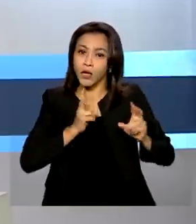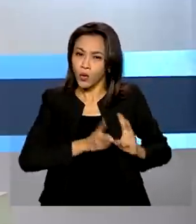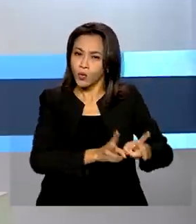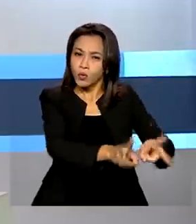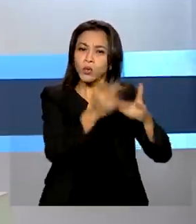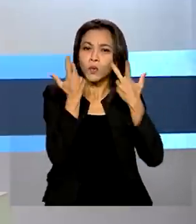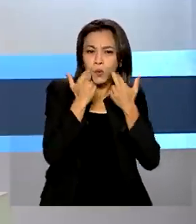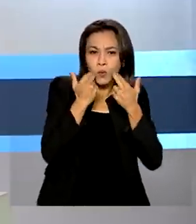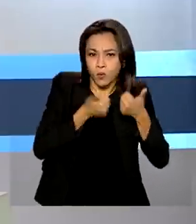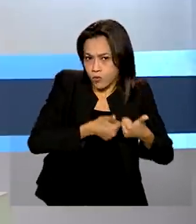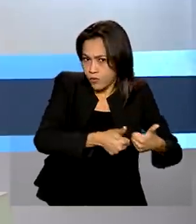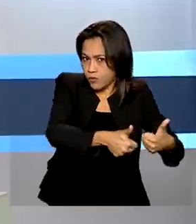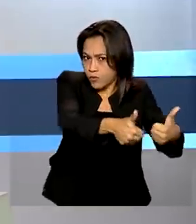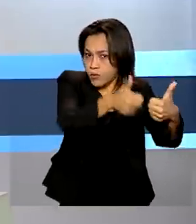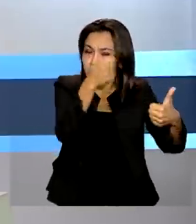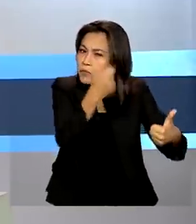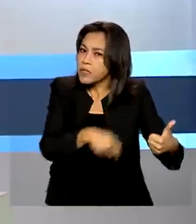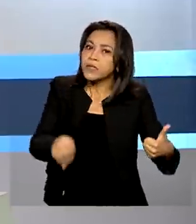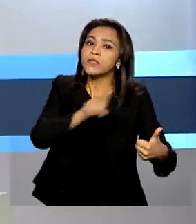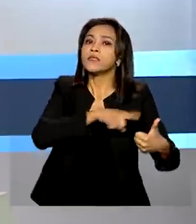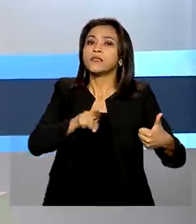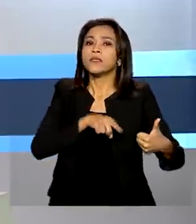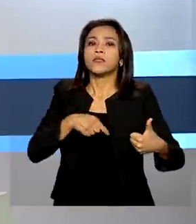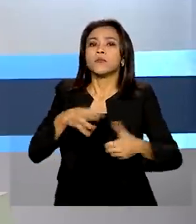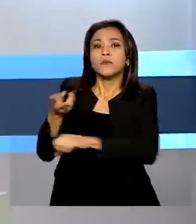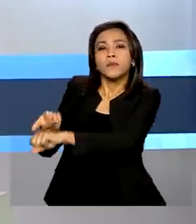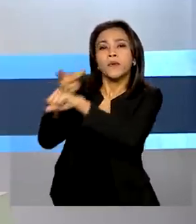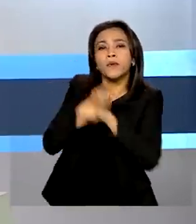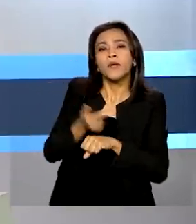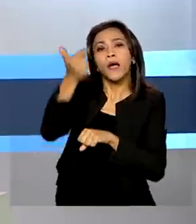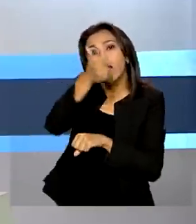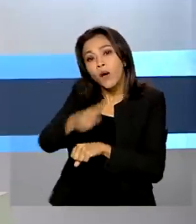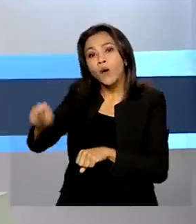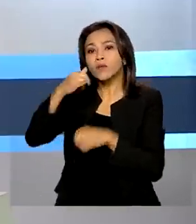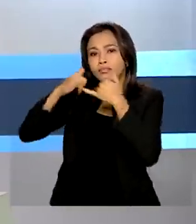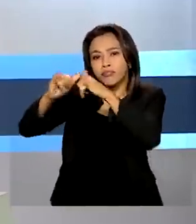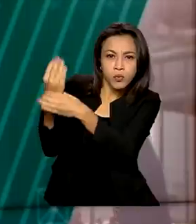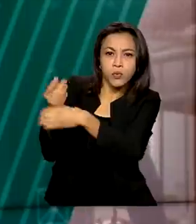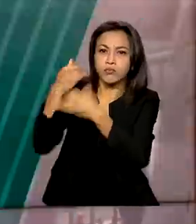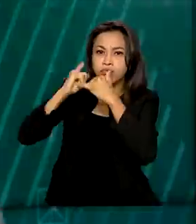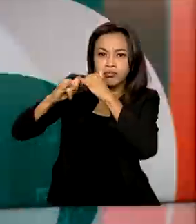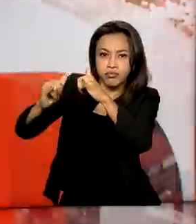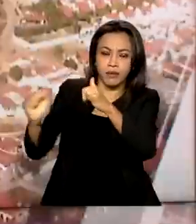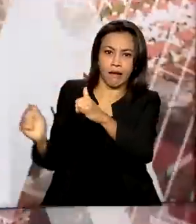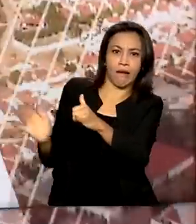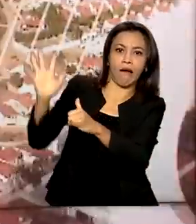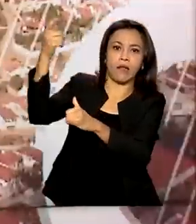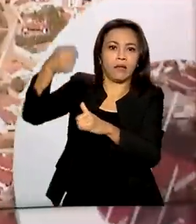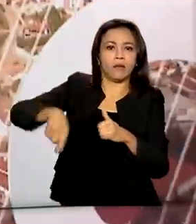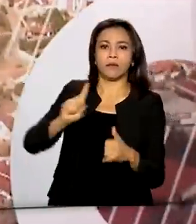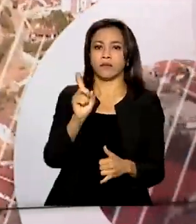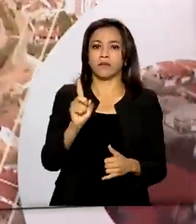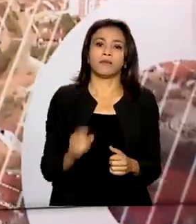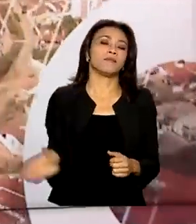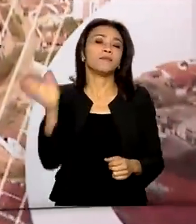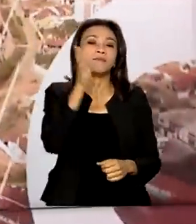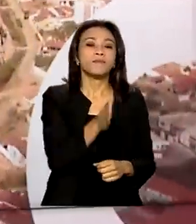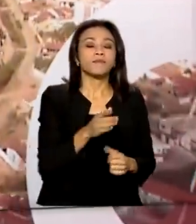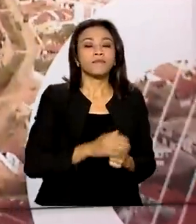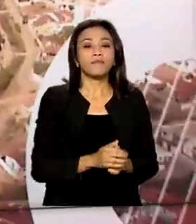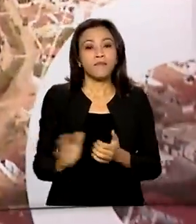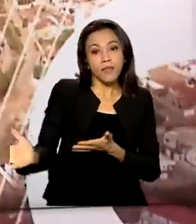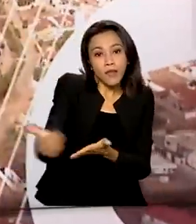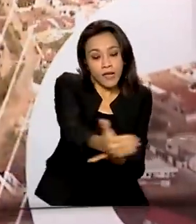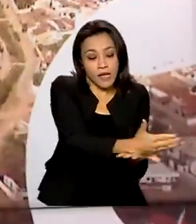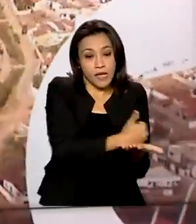favoráveis no momento, não sendo necessário acionar usinas mais caras. A arrecadação de impostos